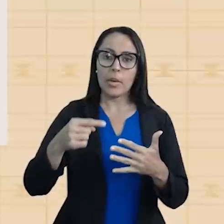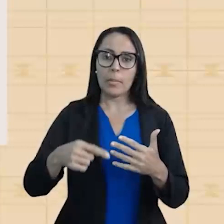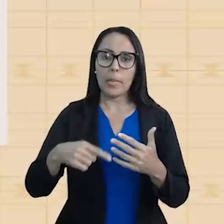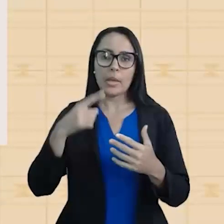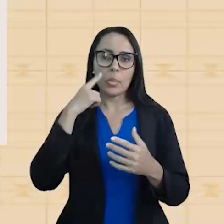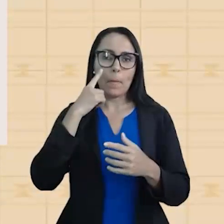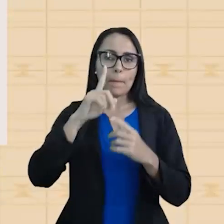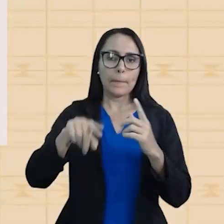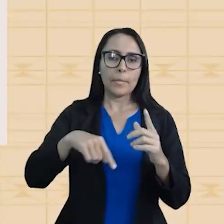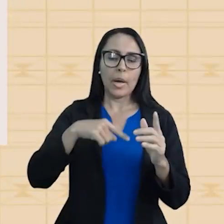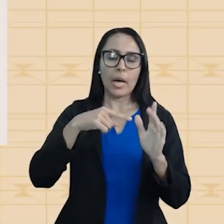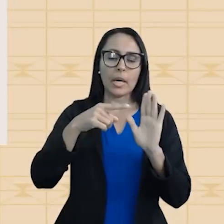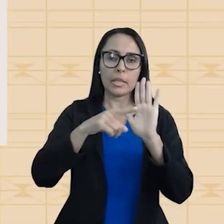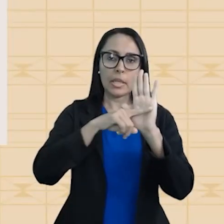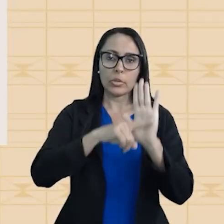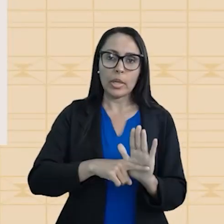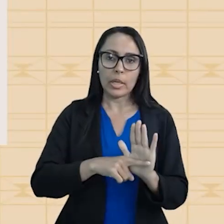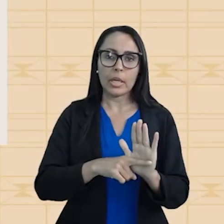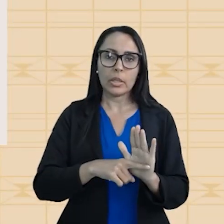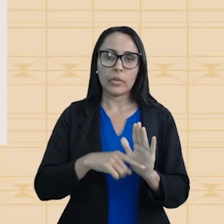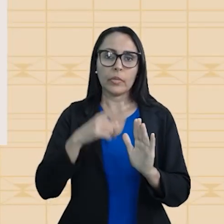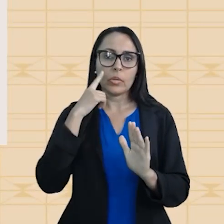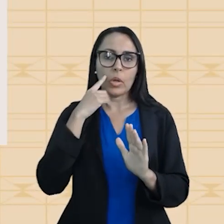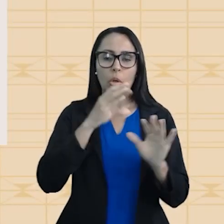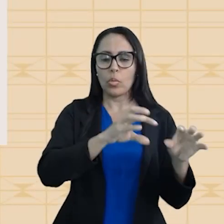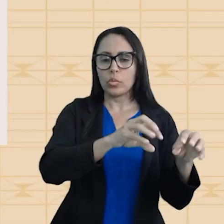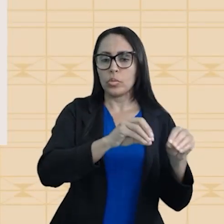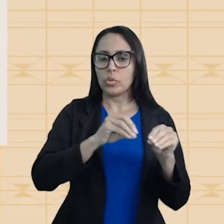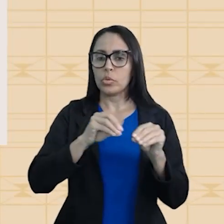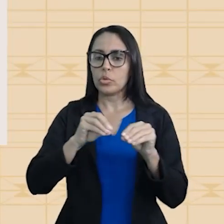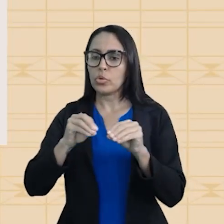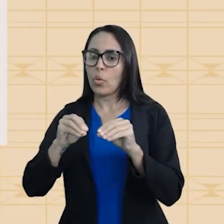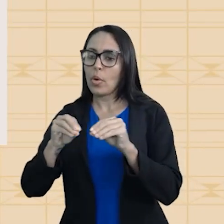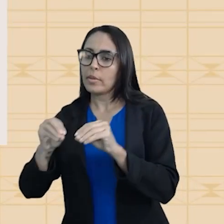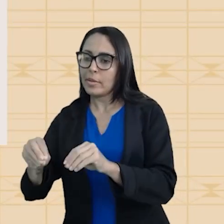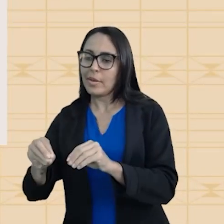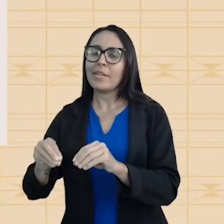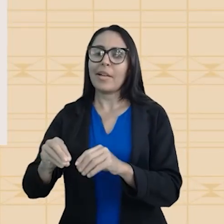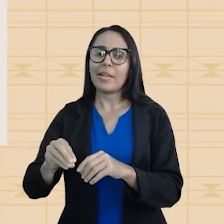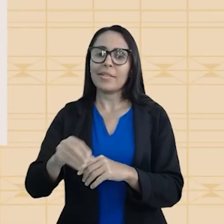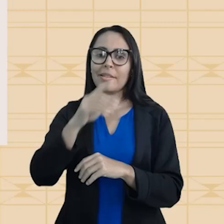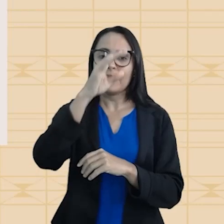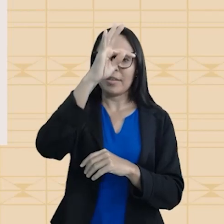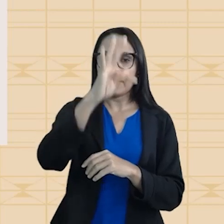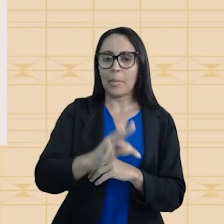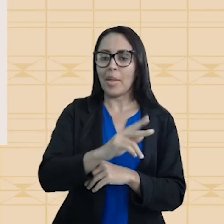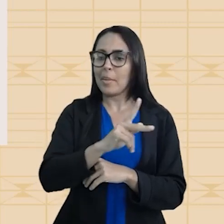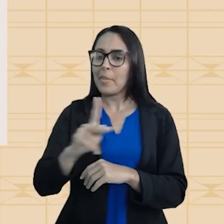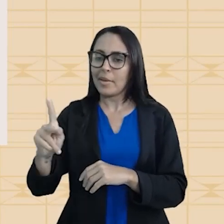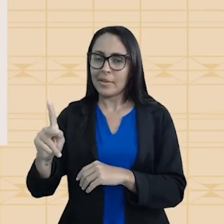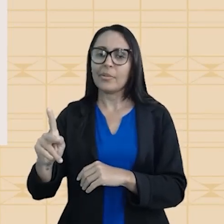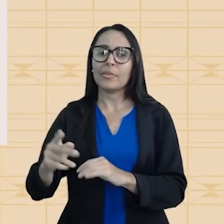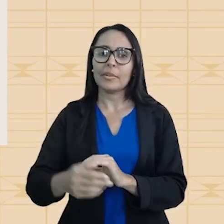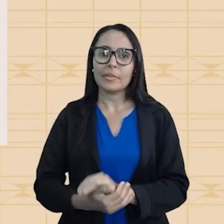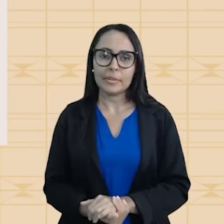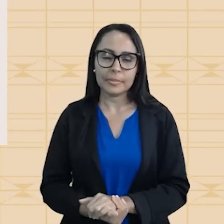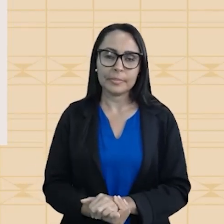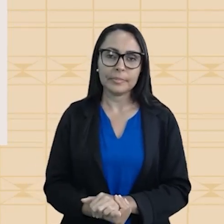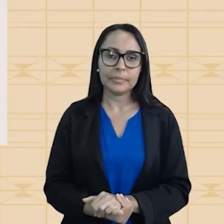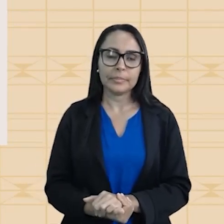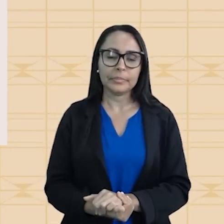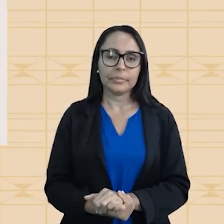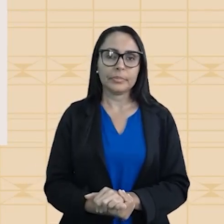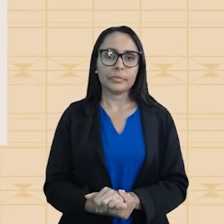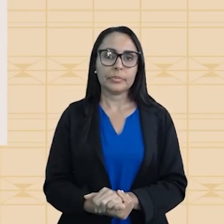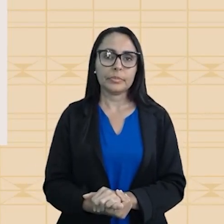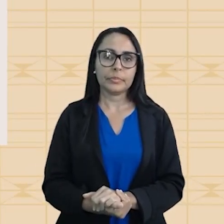eletronegativos à medida que eu desloco a direita da tabela periódica e acima dela. Tudo